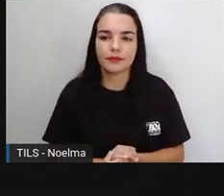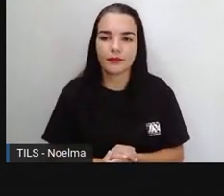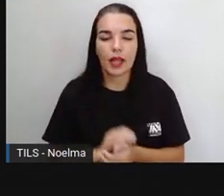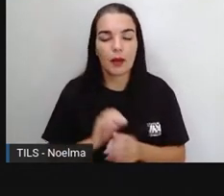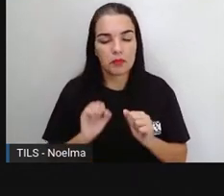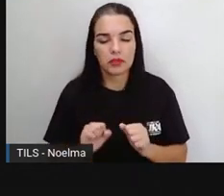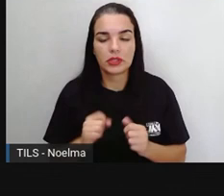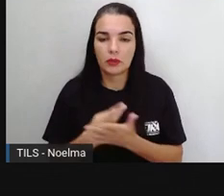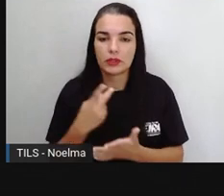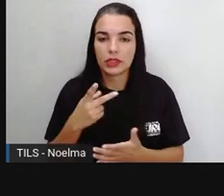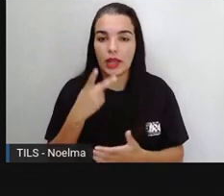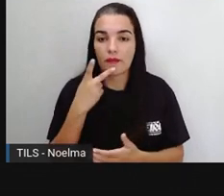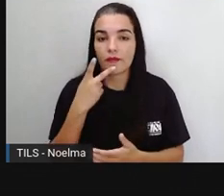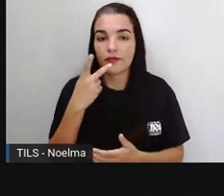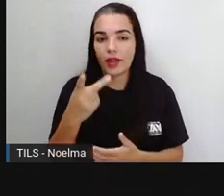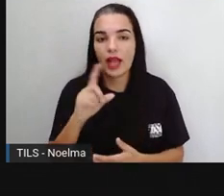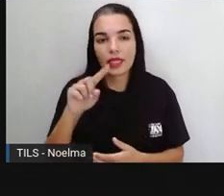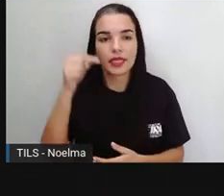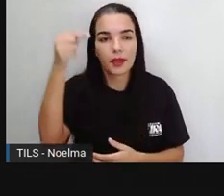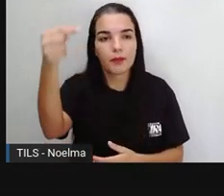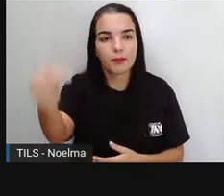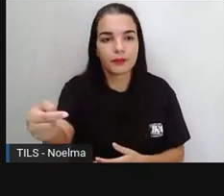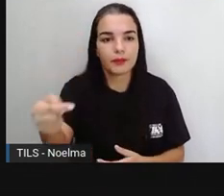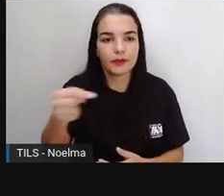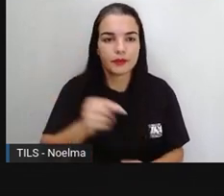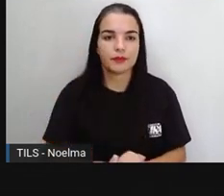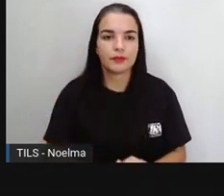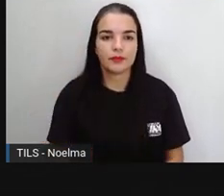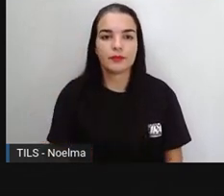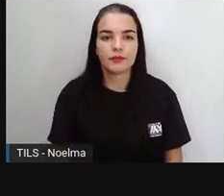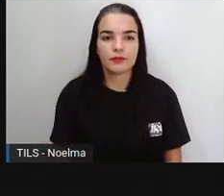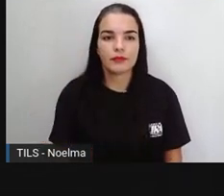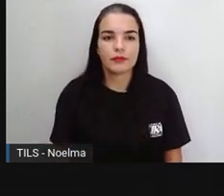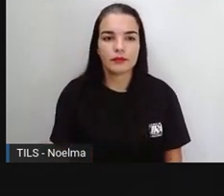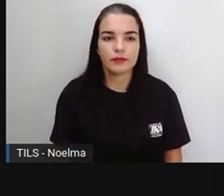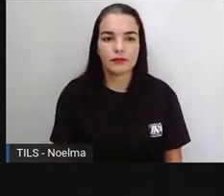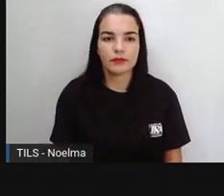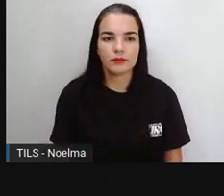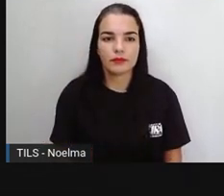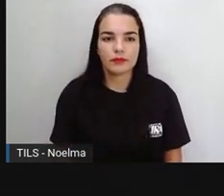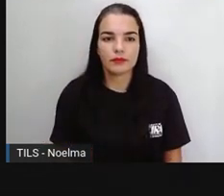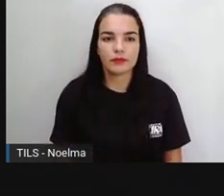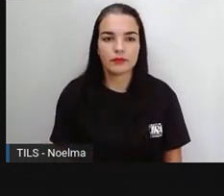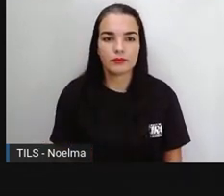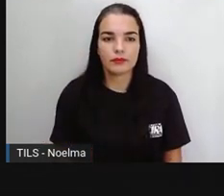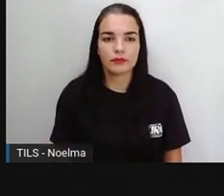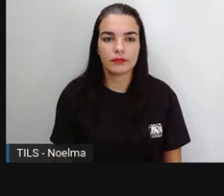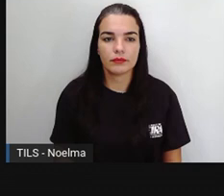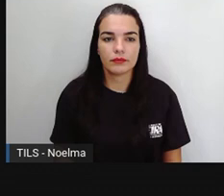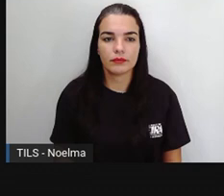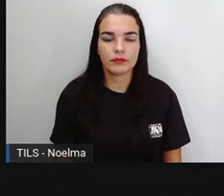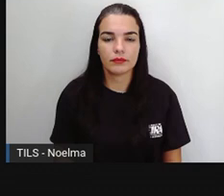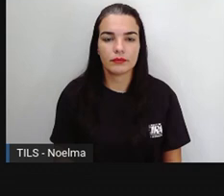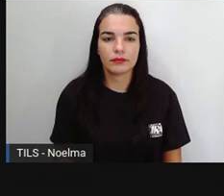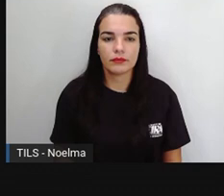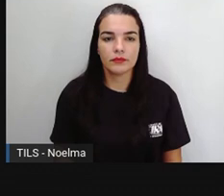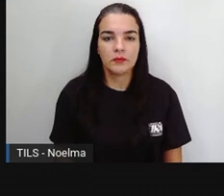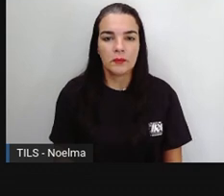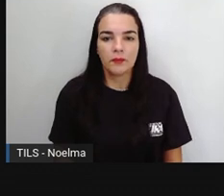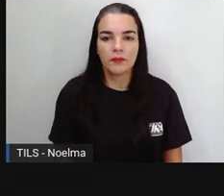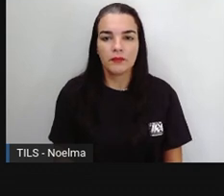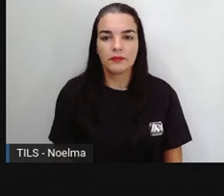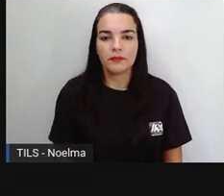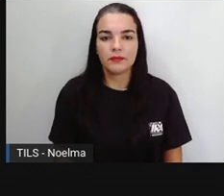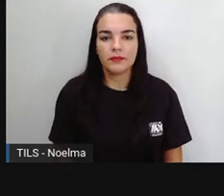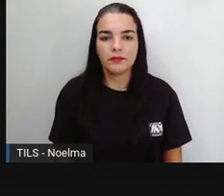mas não precisa ser aquilo que está acontecendo no dia em que a reportagem ali saiu, que a notícia precisa ter aí essa